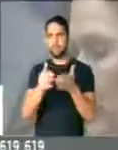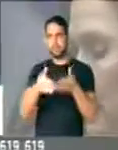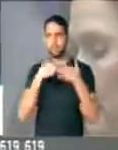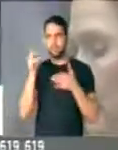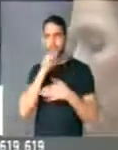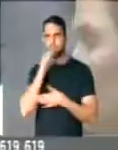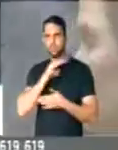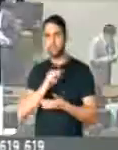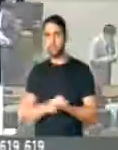requerimento de urgência. Sr. Presidente.